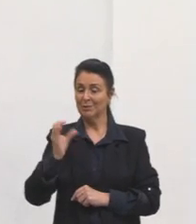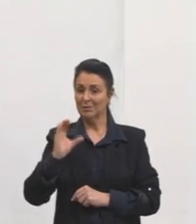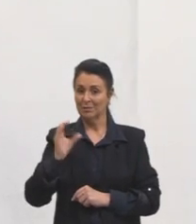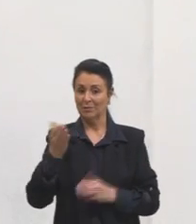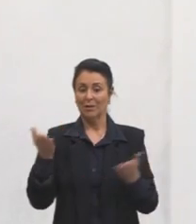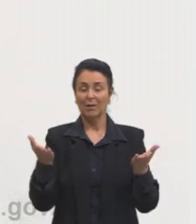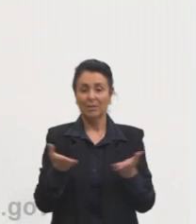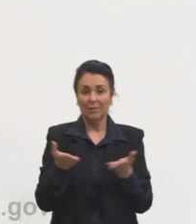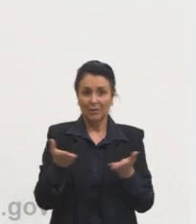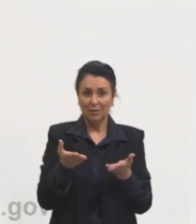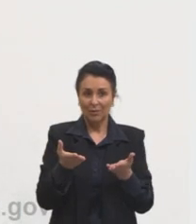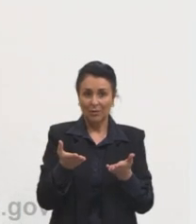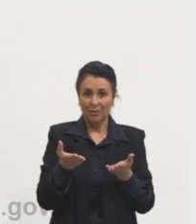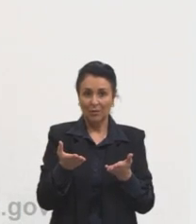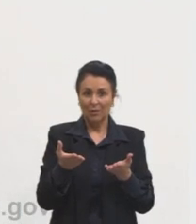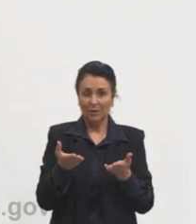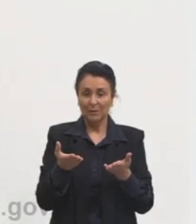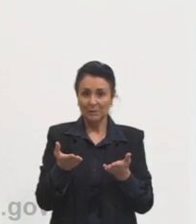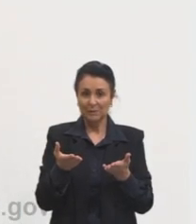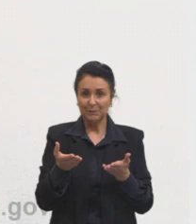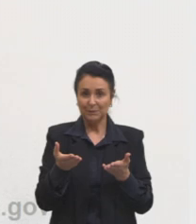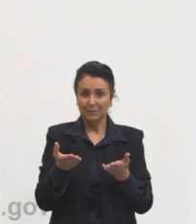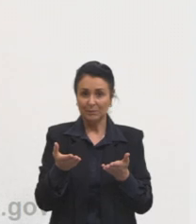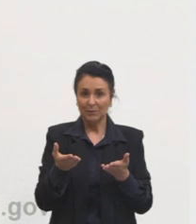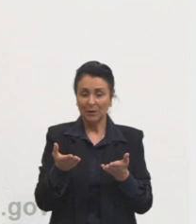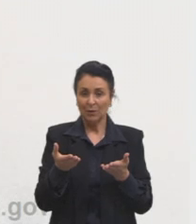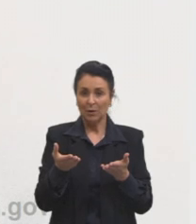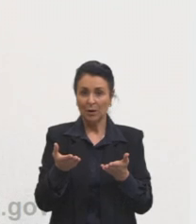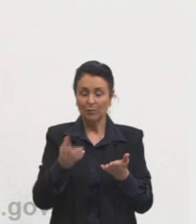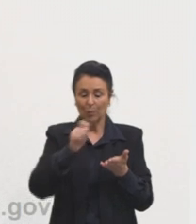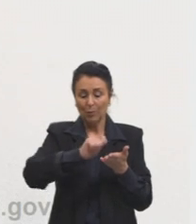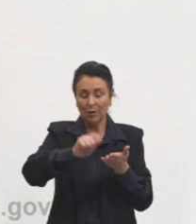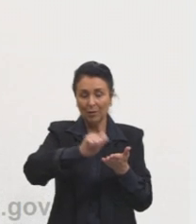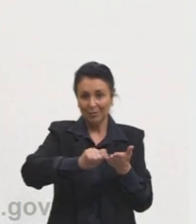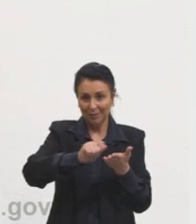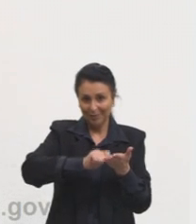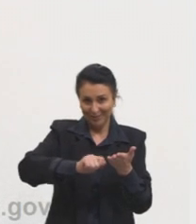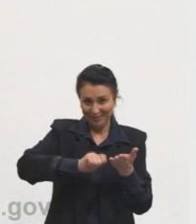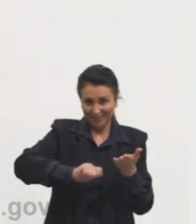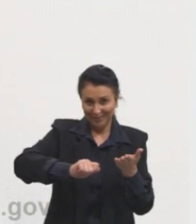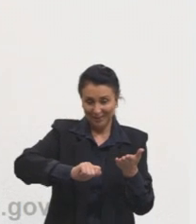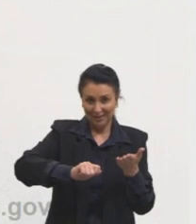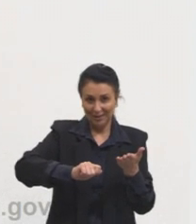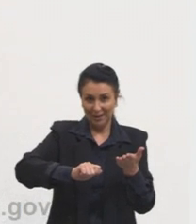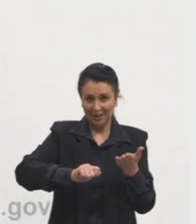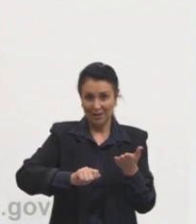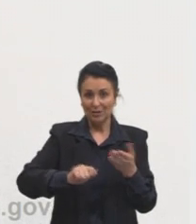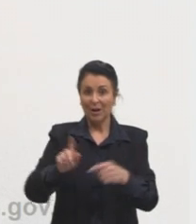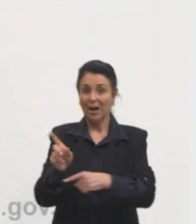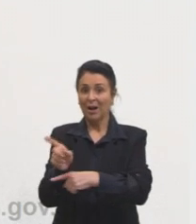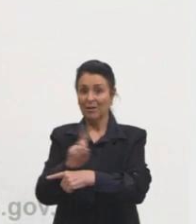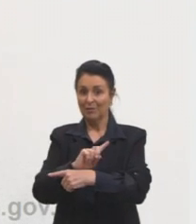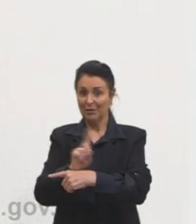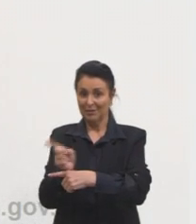Agora, né? A gente vai só, por mera formalidade, anotar aqui a nossa velocidade.